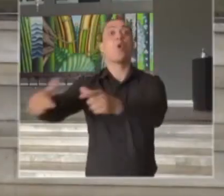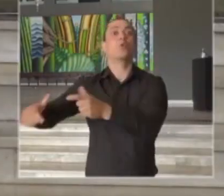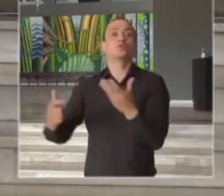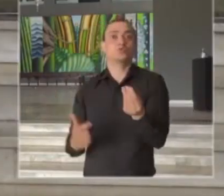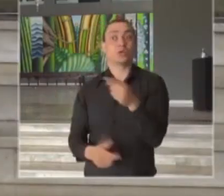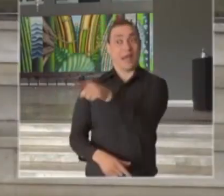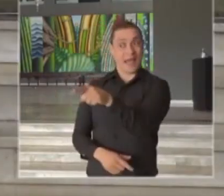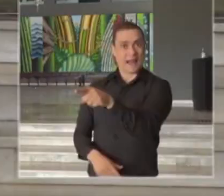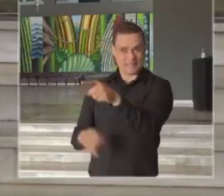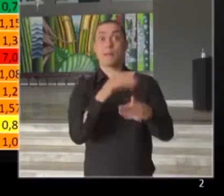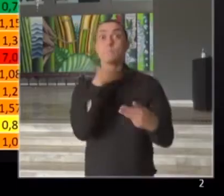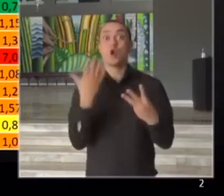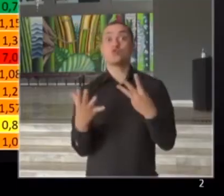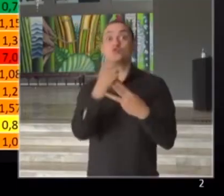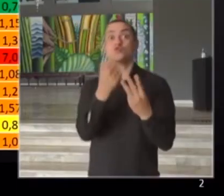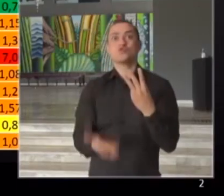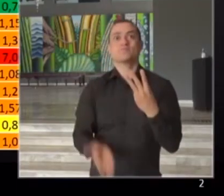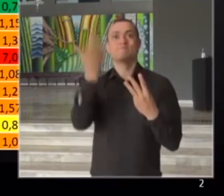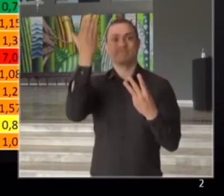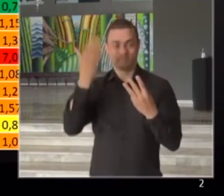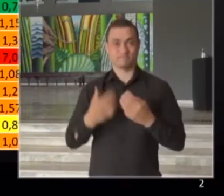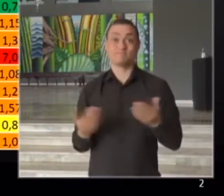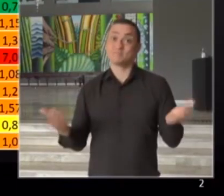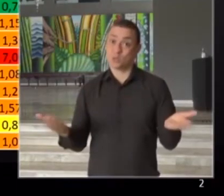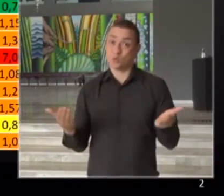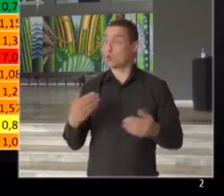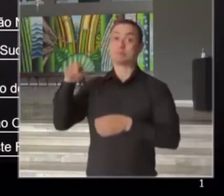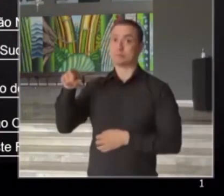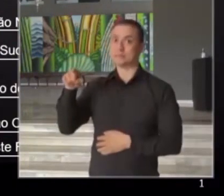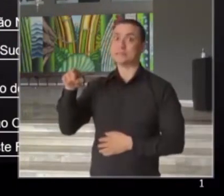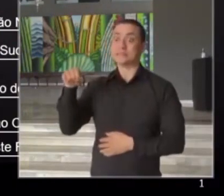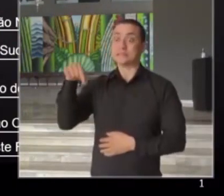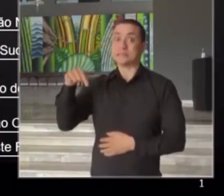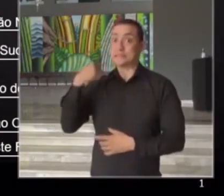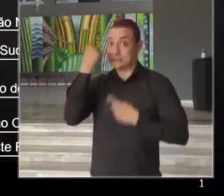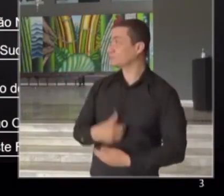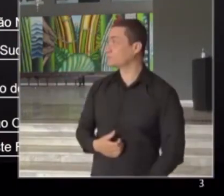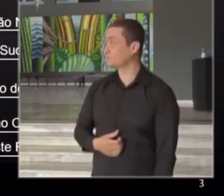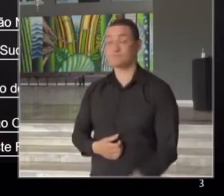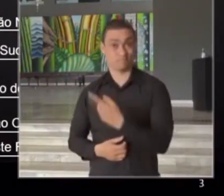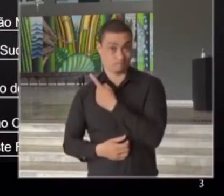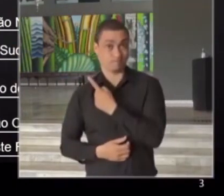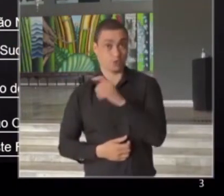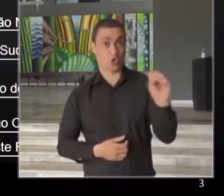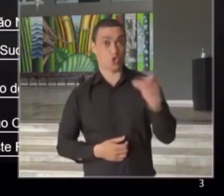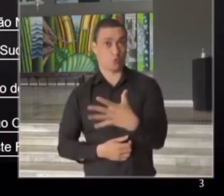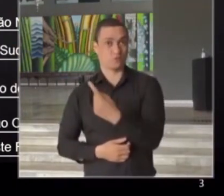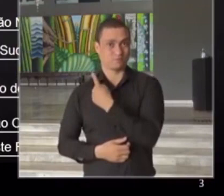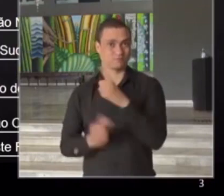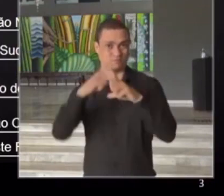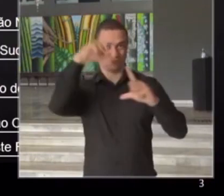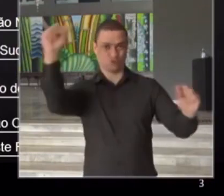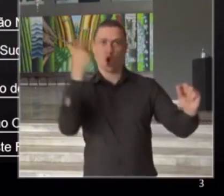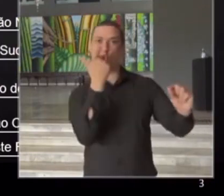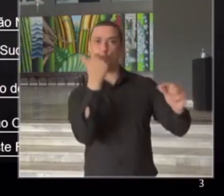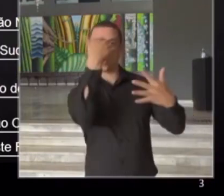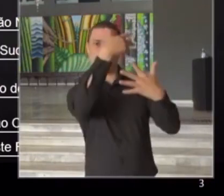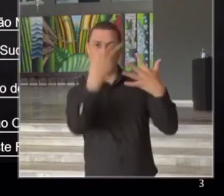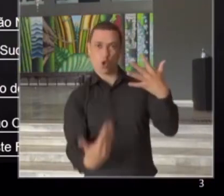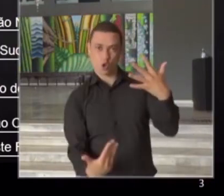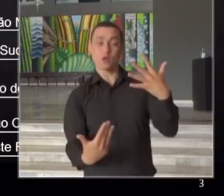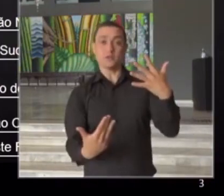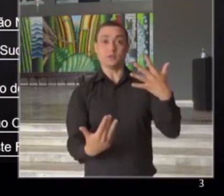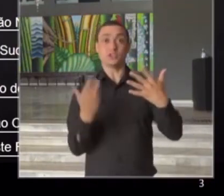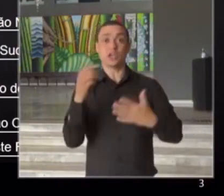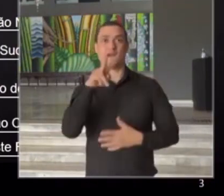O Vale do Ribeira, que engloba 21 municípios, foi reclassificado da fase amarela para a fase vermelha hoje, devido ao